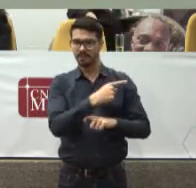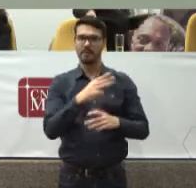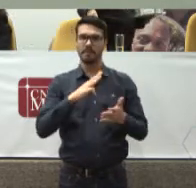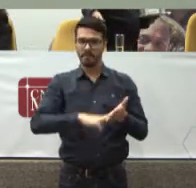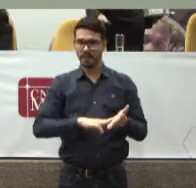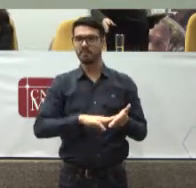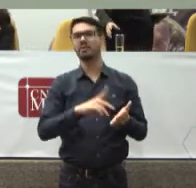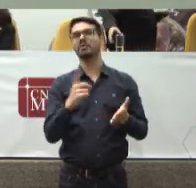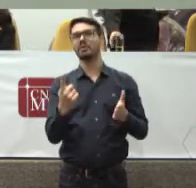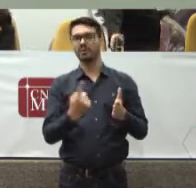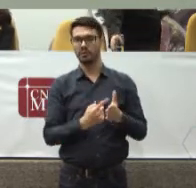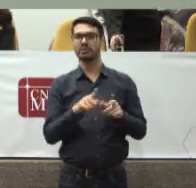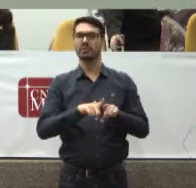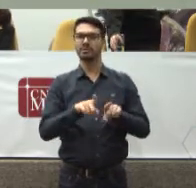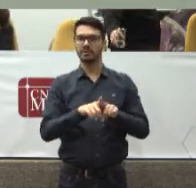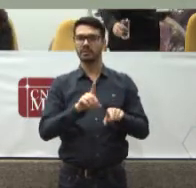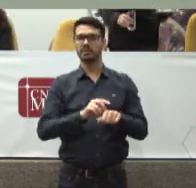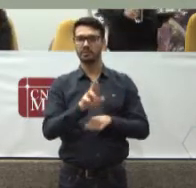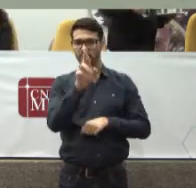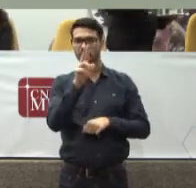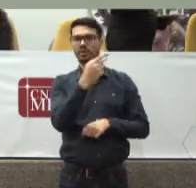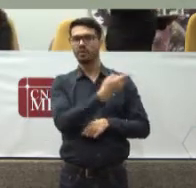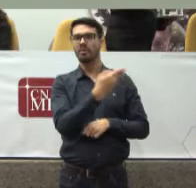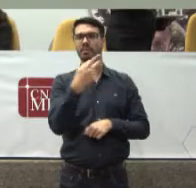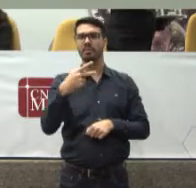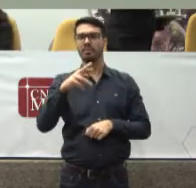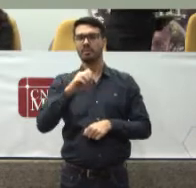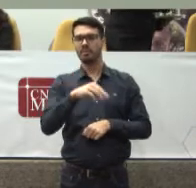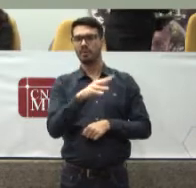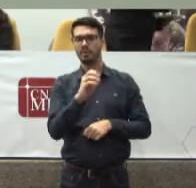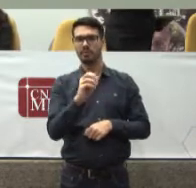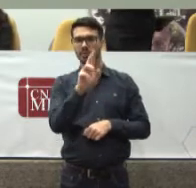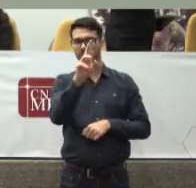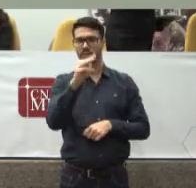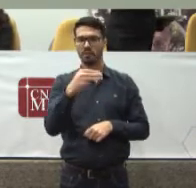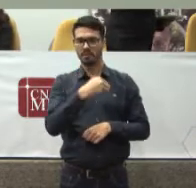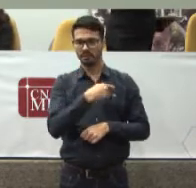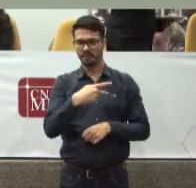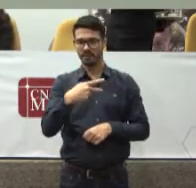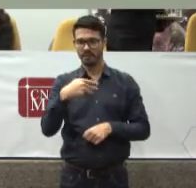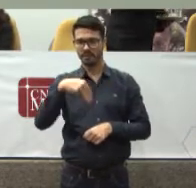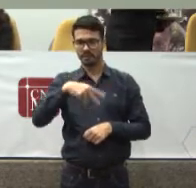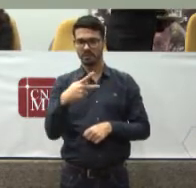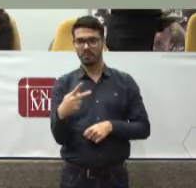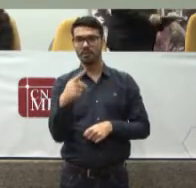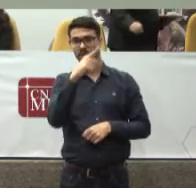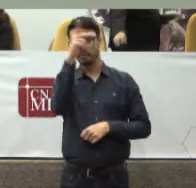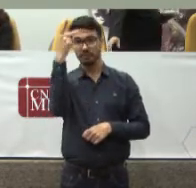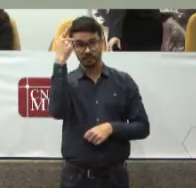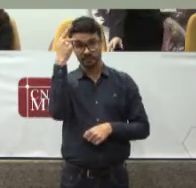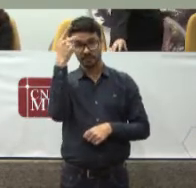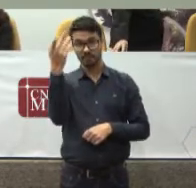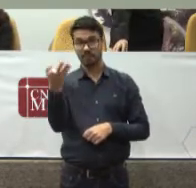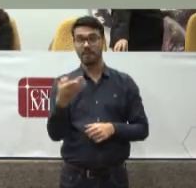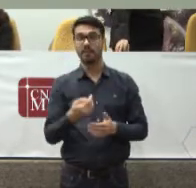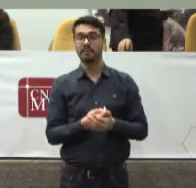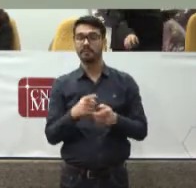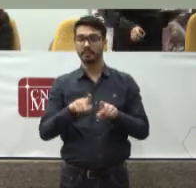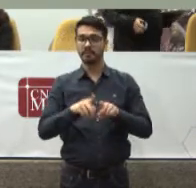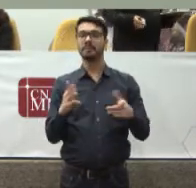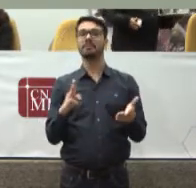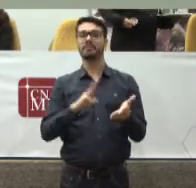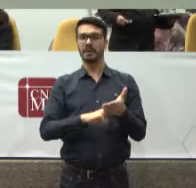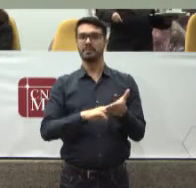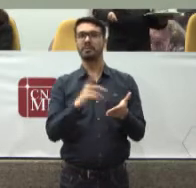Doutor Arthur Pinto Promotor de Justiça Do meu Ministério Público Ministério Público De São Paulo Membro titular